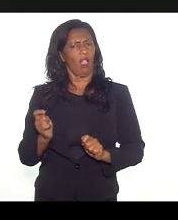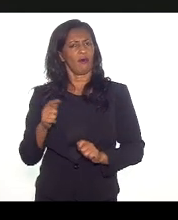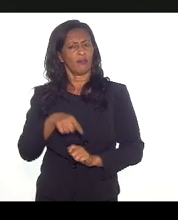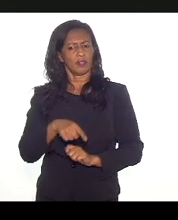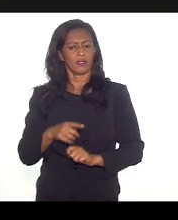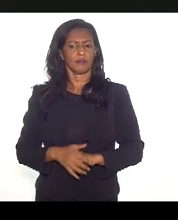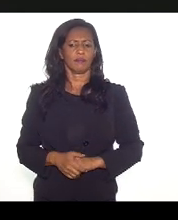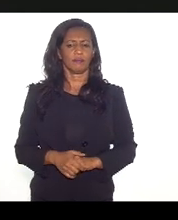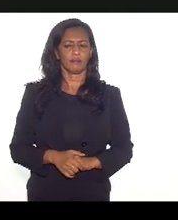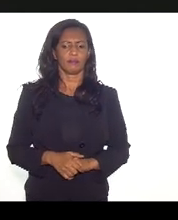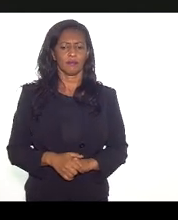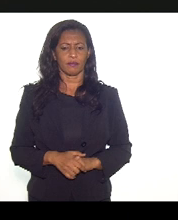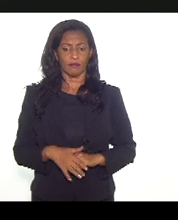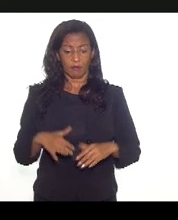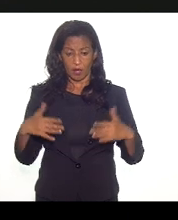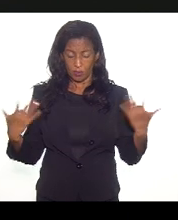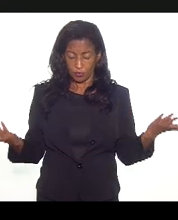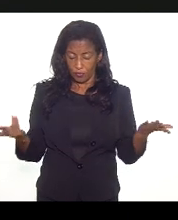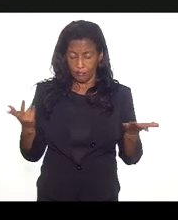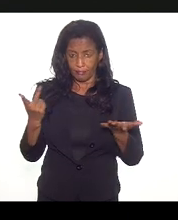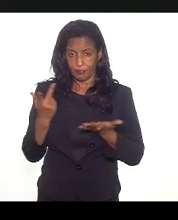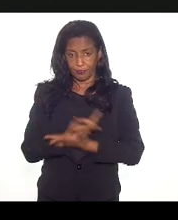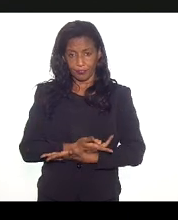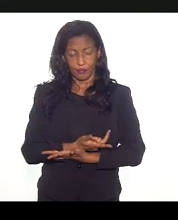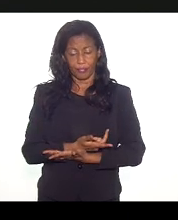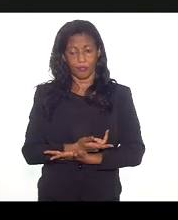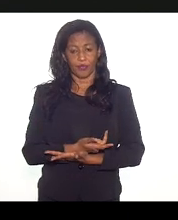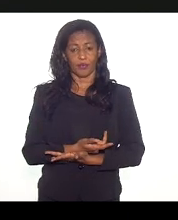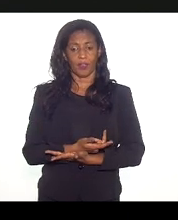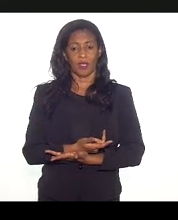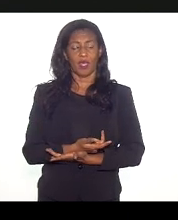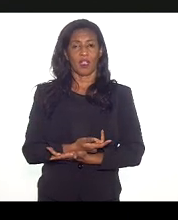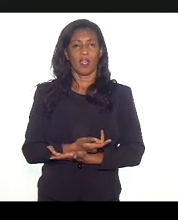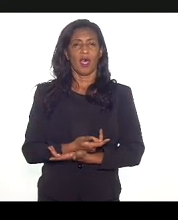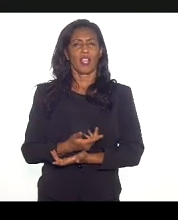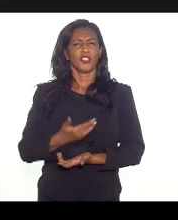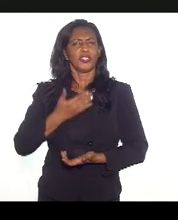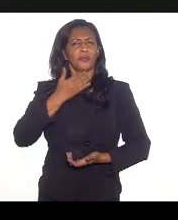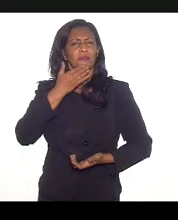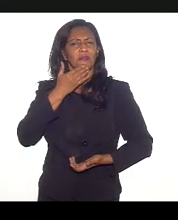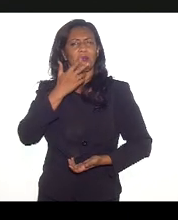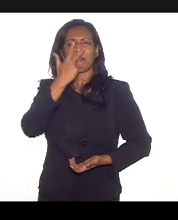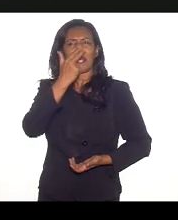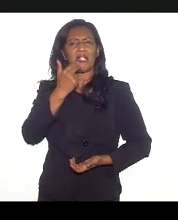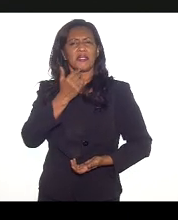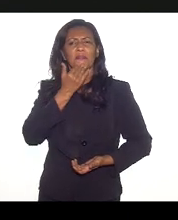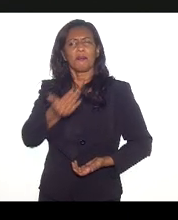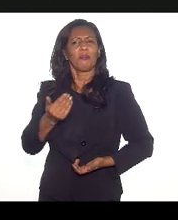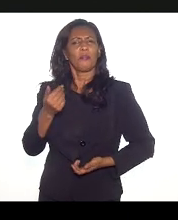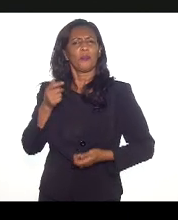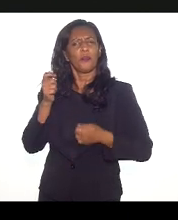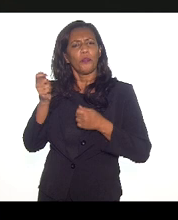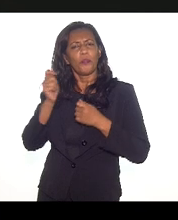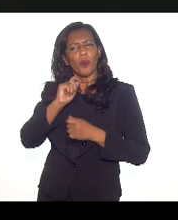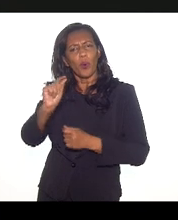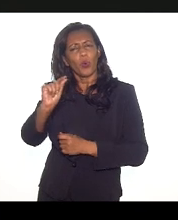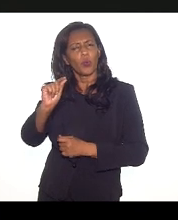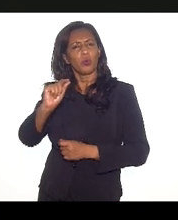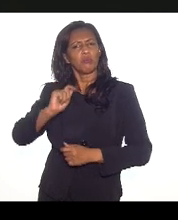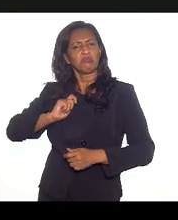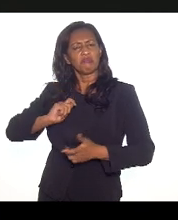sobrando no Rio mas o fato é que a gente faz pouca reivindicação regional, a gente tem que continuar a ser